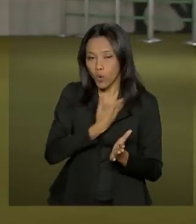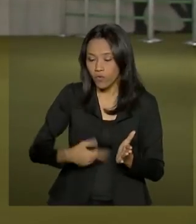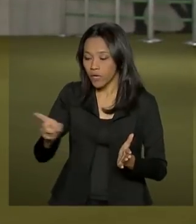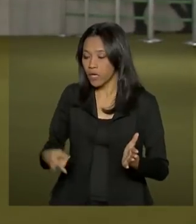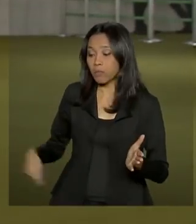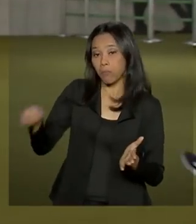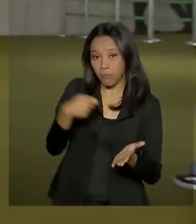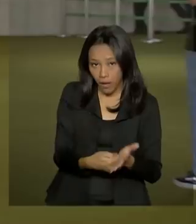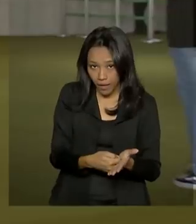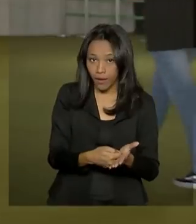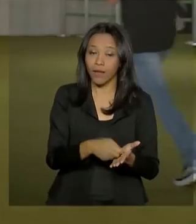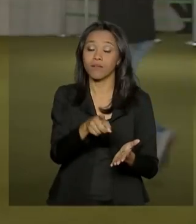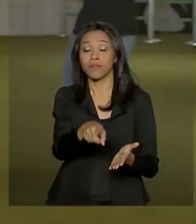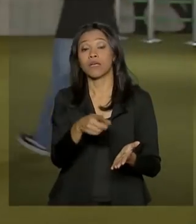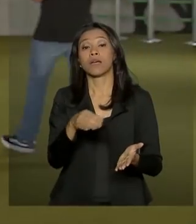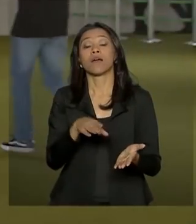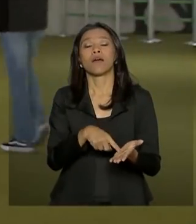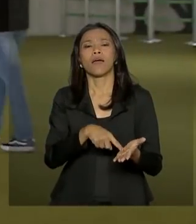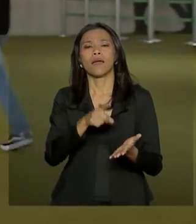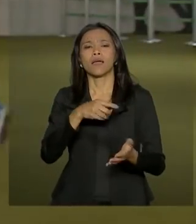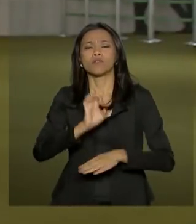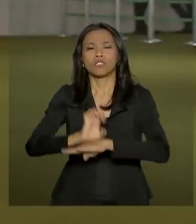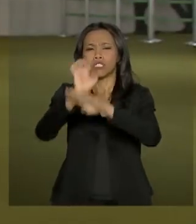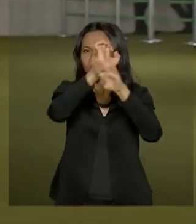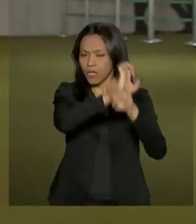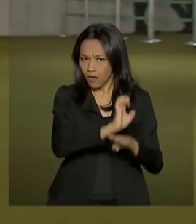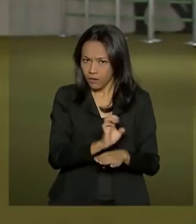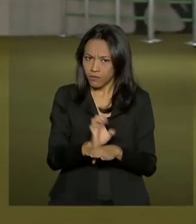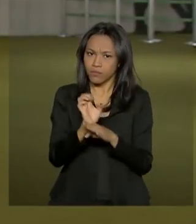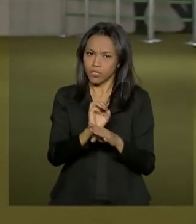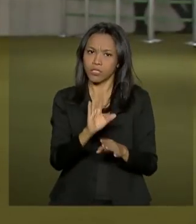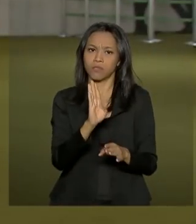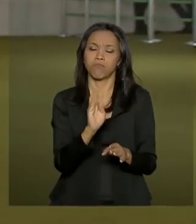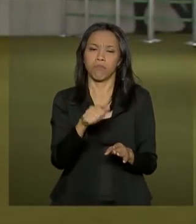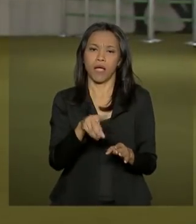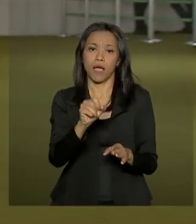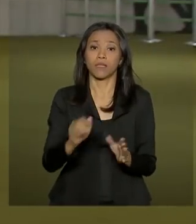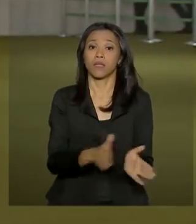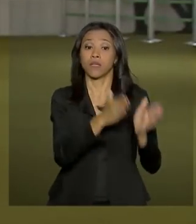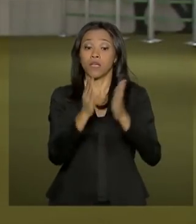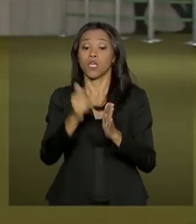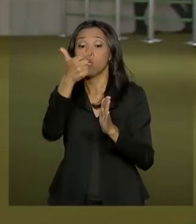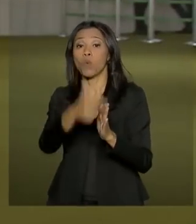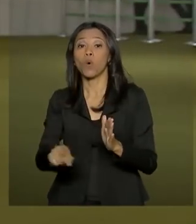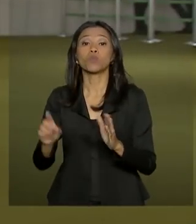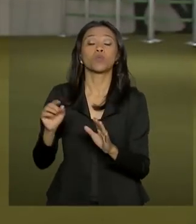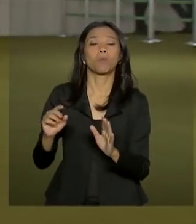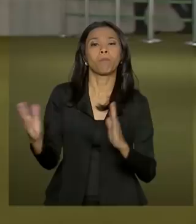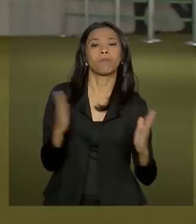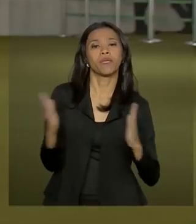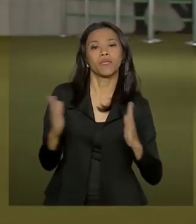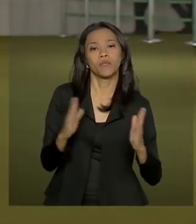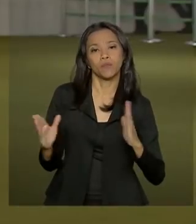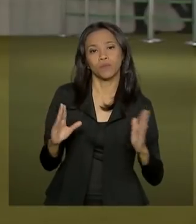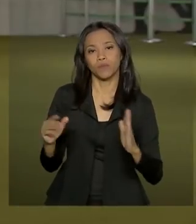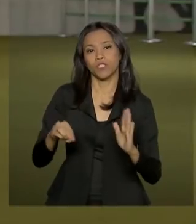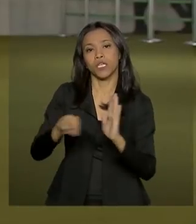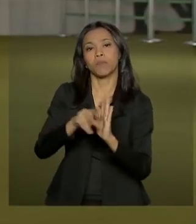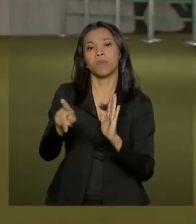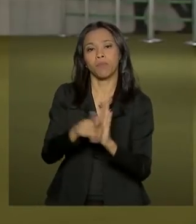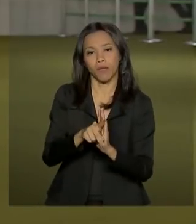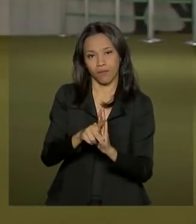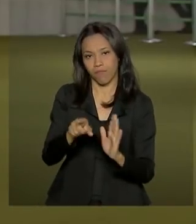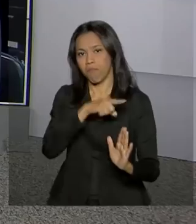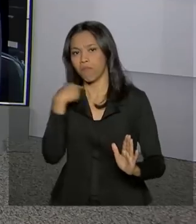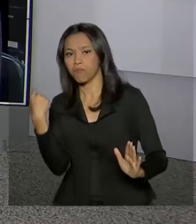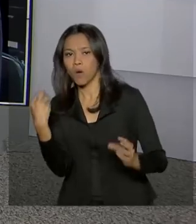bancadas estaduais e a outra estabelece novos prazos para a tramitação de medidas provisórias. É isso, Carla, eu volto com